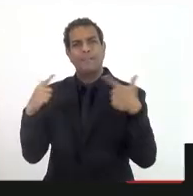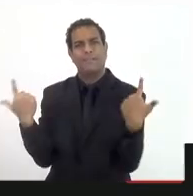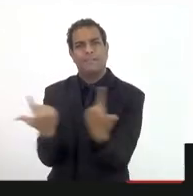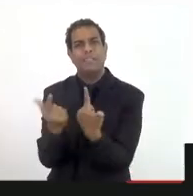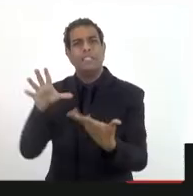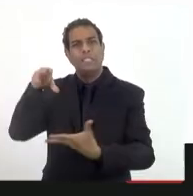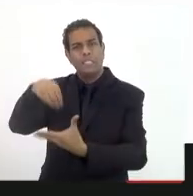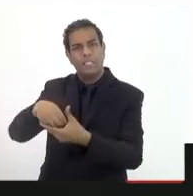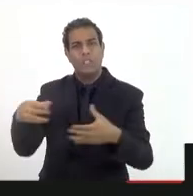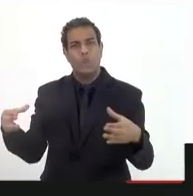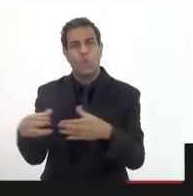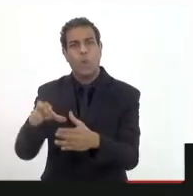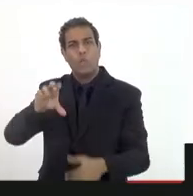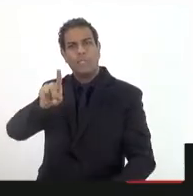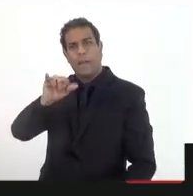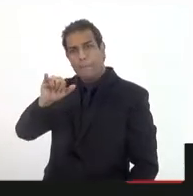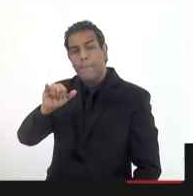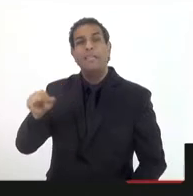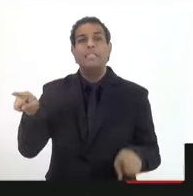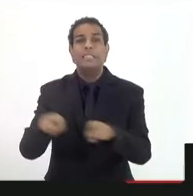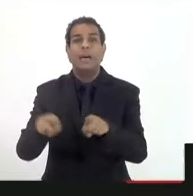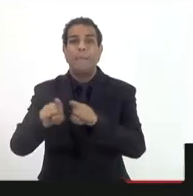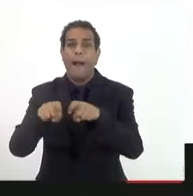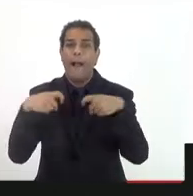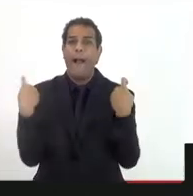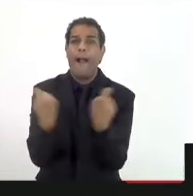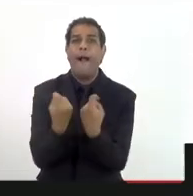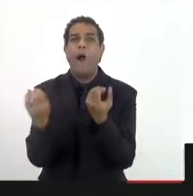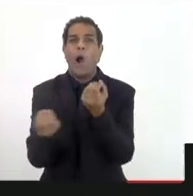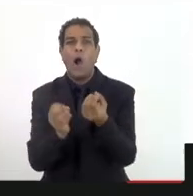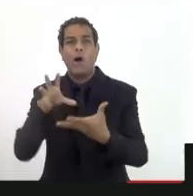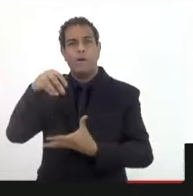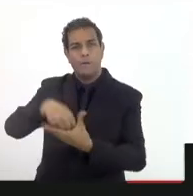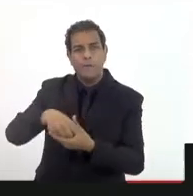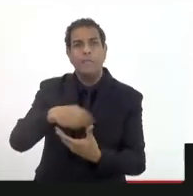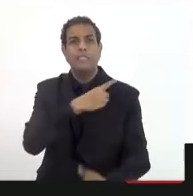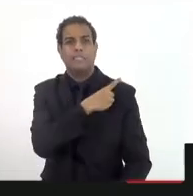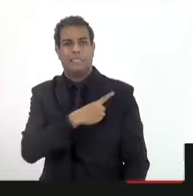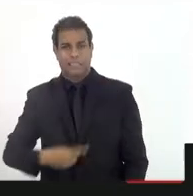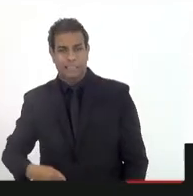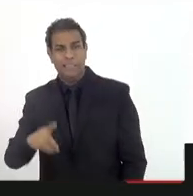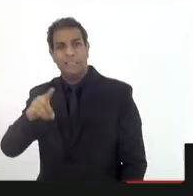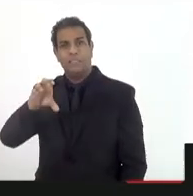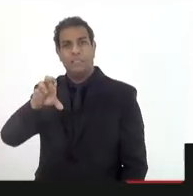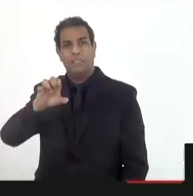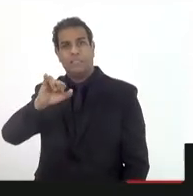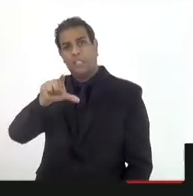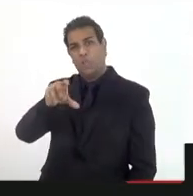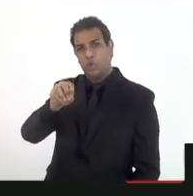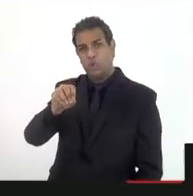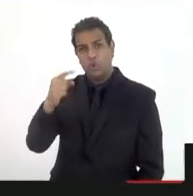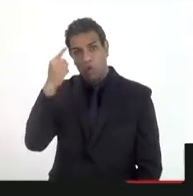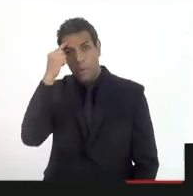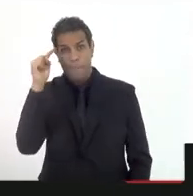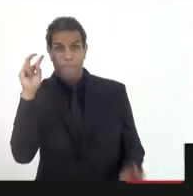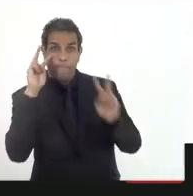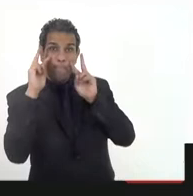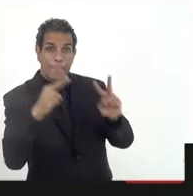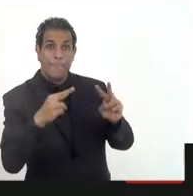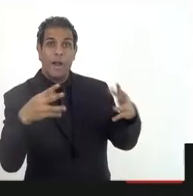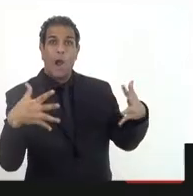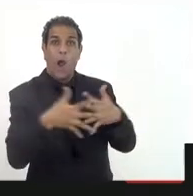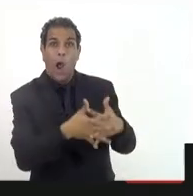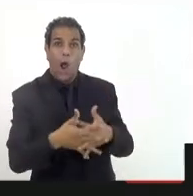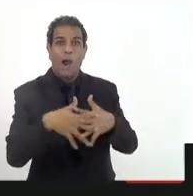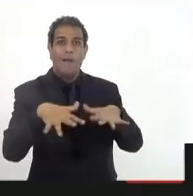CPI do petróleo, criou uma comissão que está sendo decidida pela deputada Sérgio Ordão para pensar exatamente esse complexo produtivo. E,